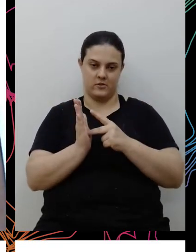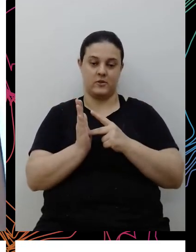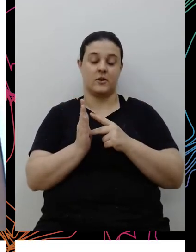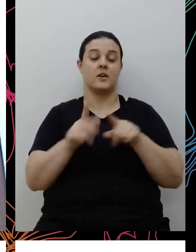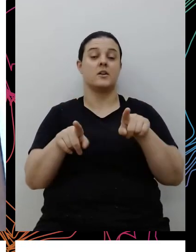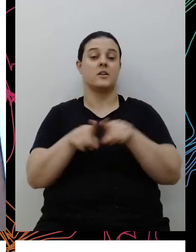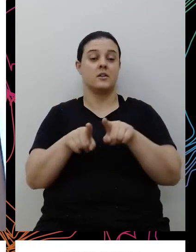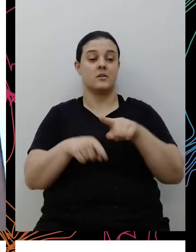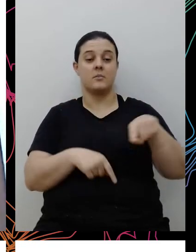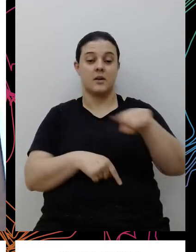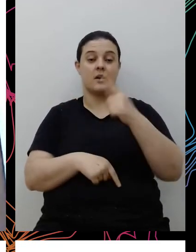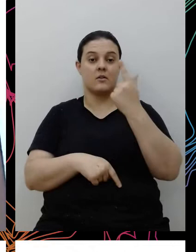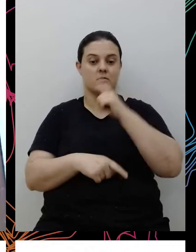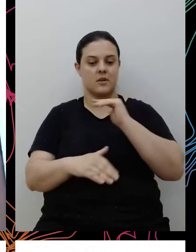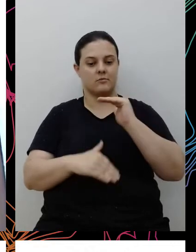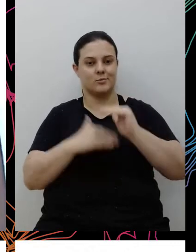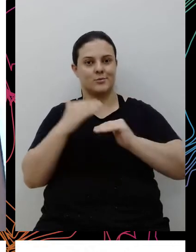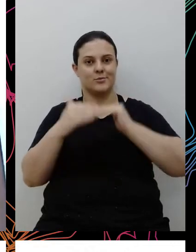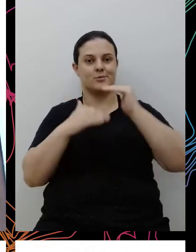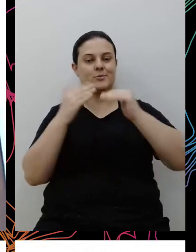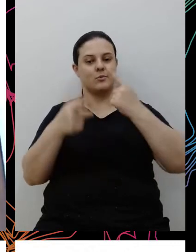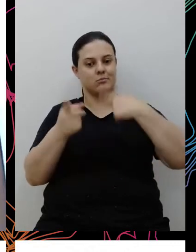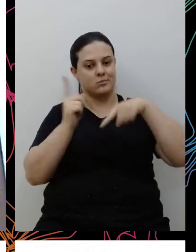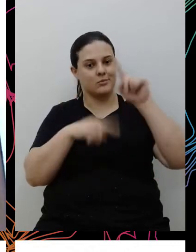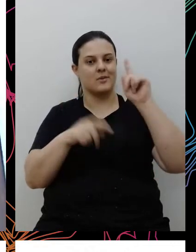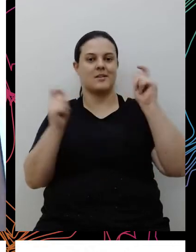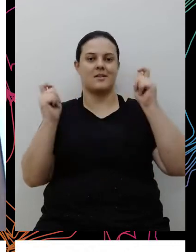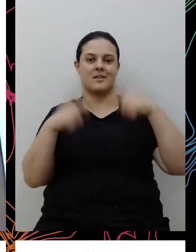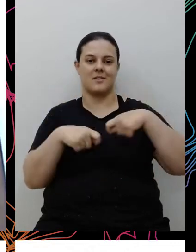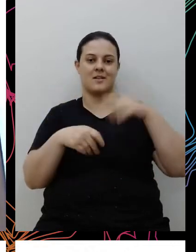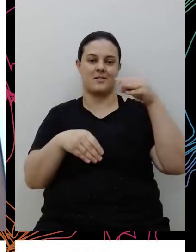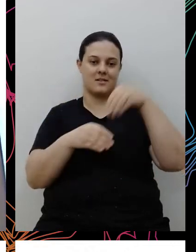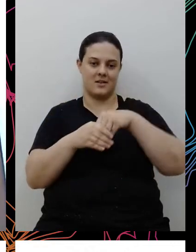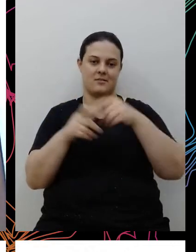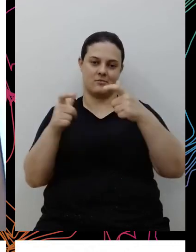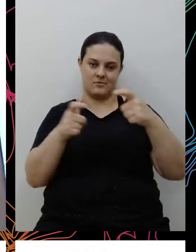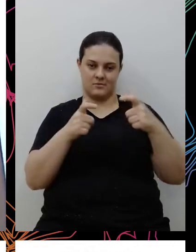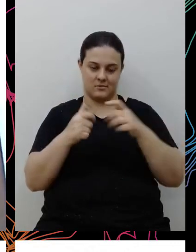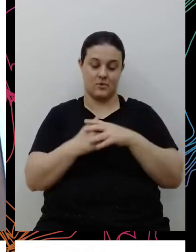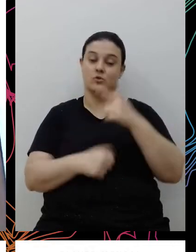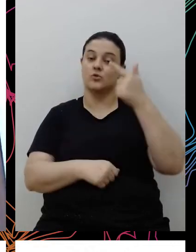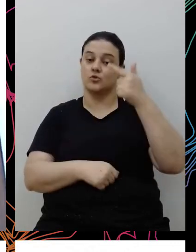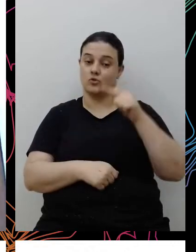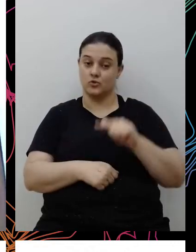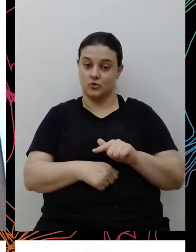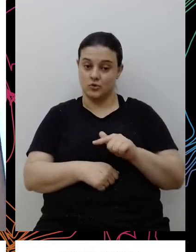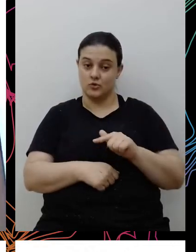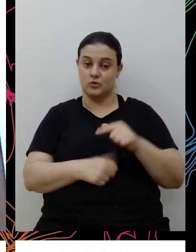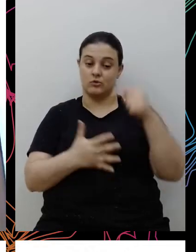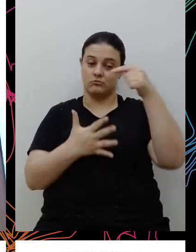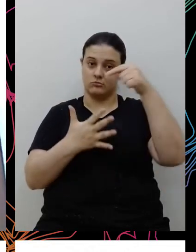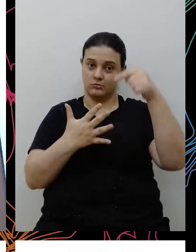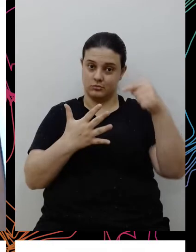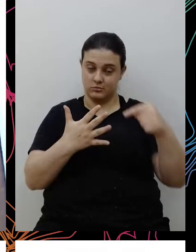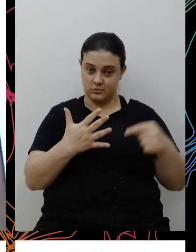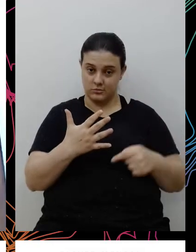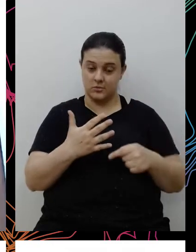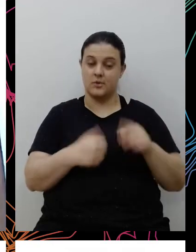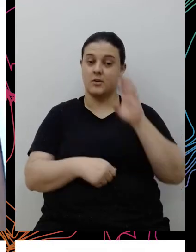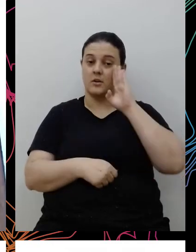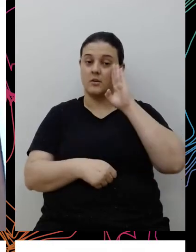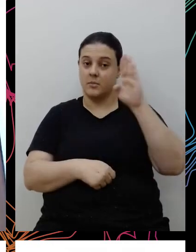que elas possam se desenvolver e se potencializar dentro desses espaços. Novamente, entero que todas essas práticas, principalmente as de